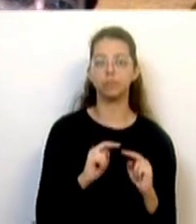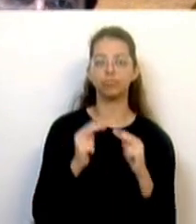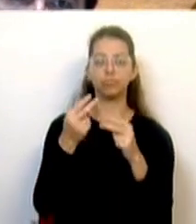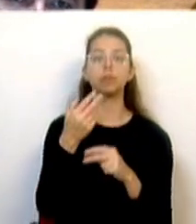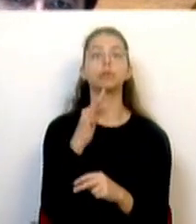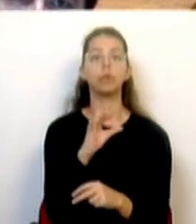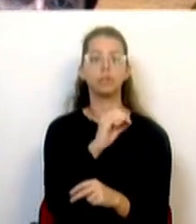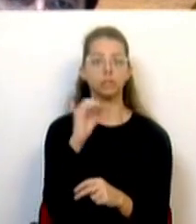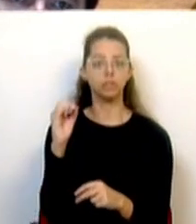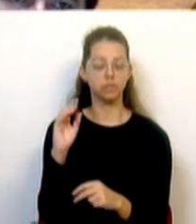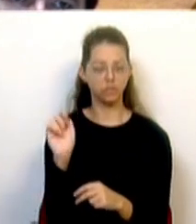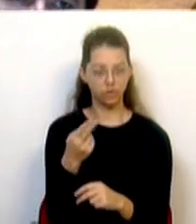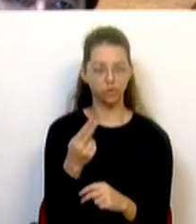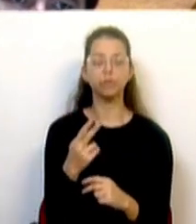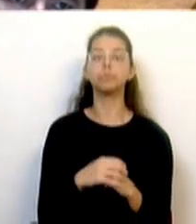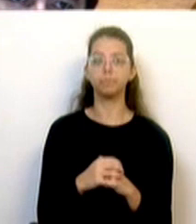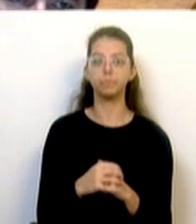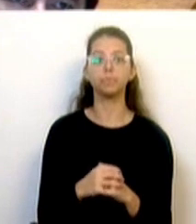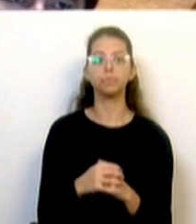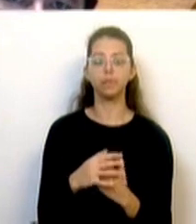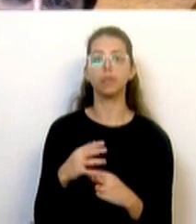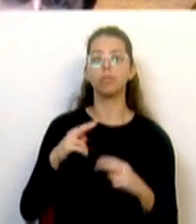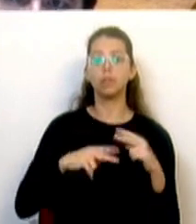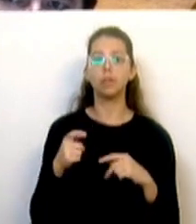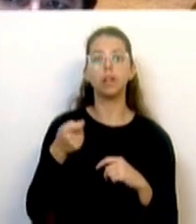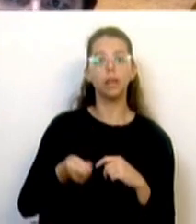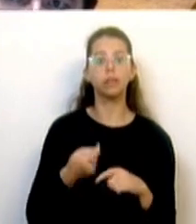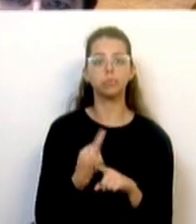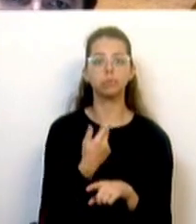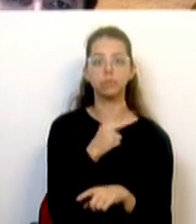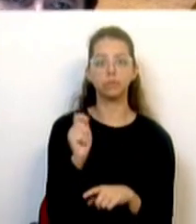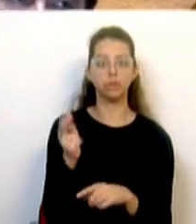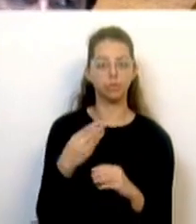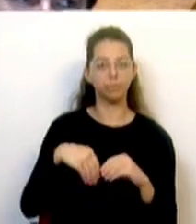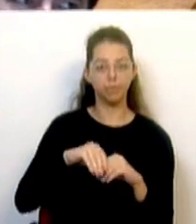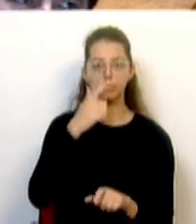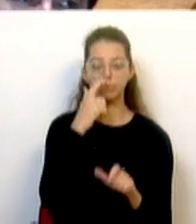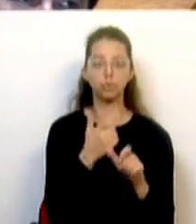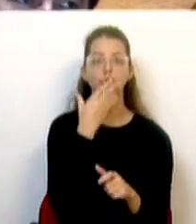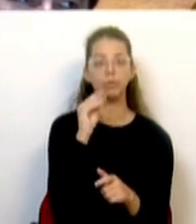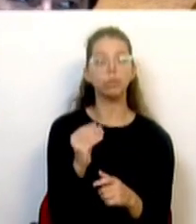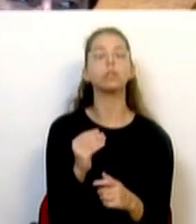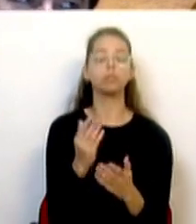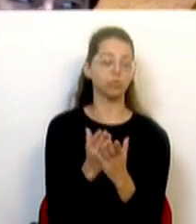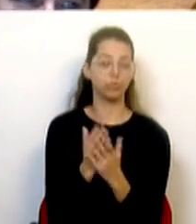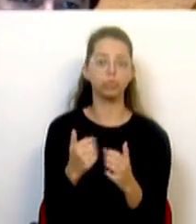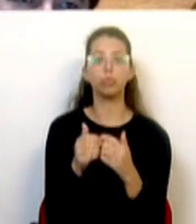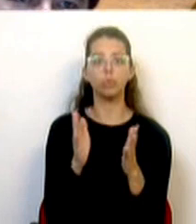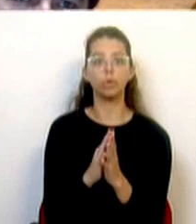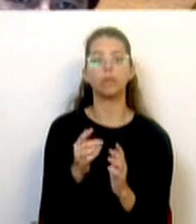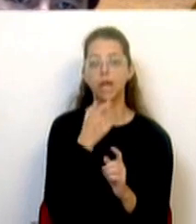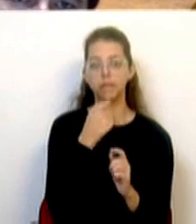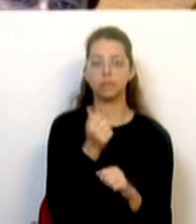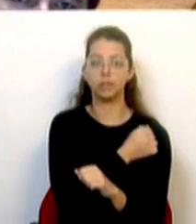euros. Aumentámos em 100 euros a redução fiscal de rendas para todos os estudantes deslocados. Reforçámos 40